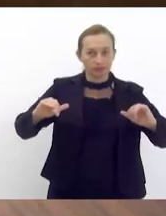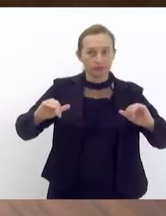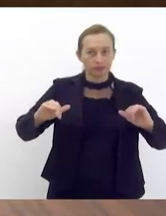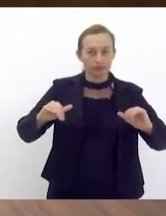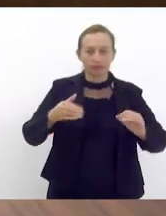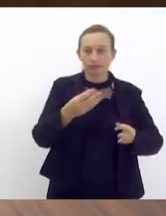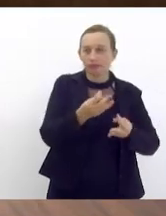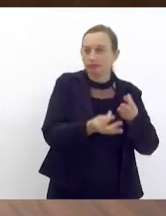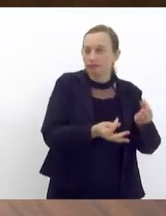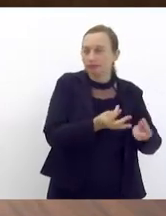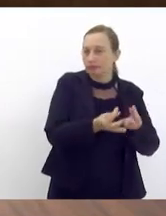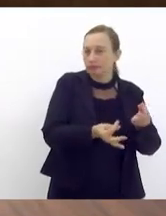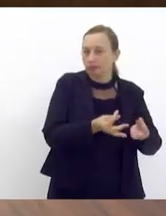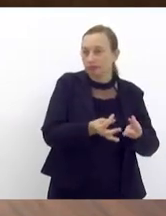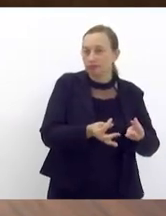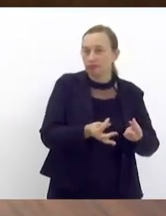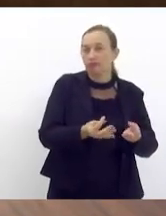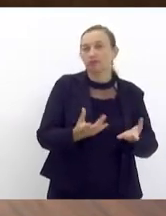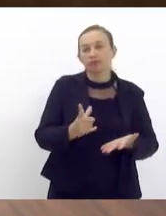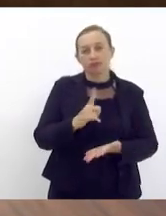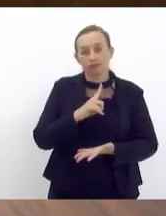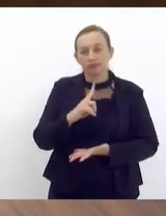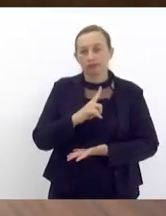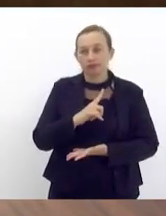tratamento quando se tem